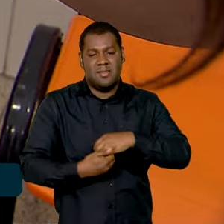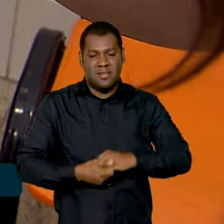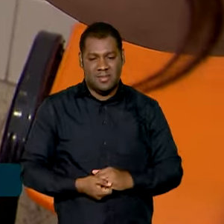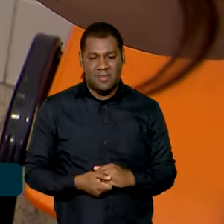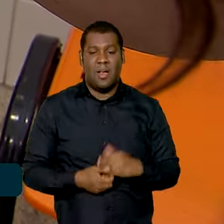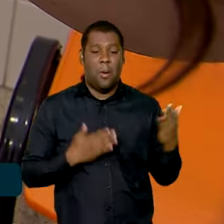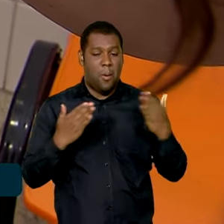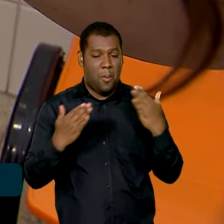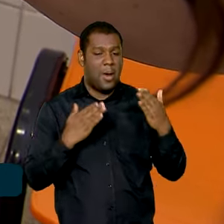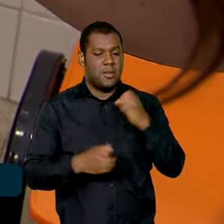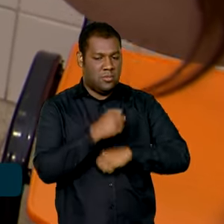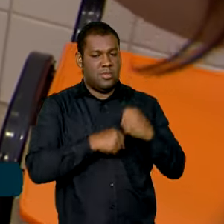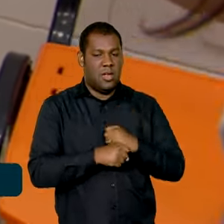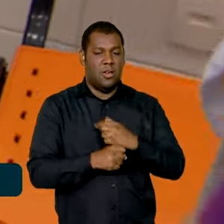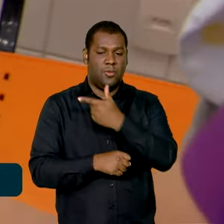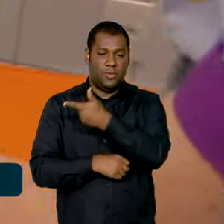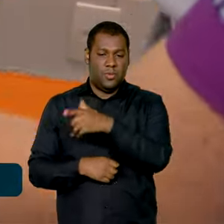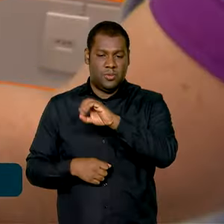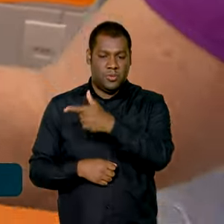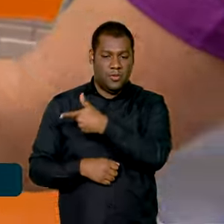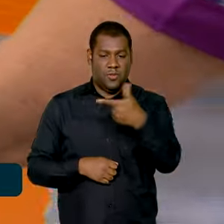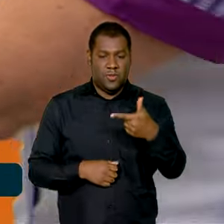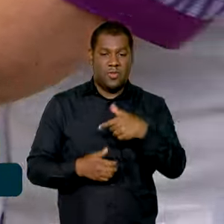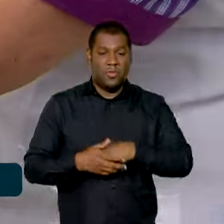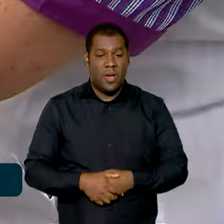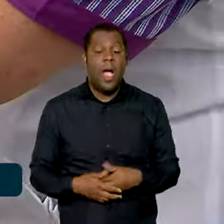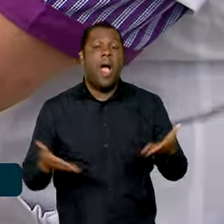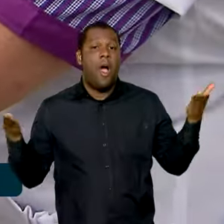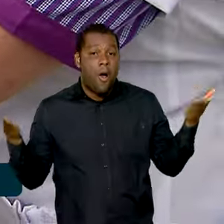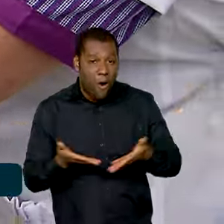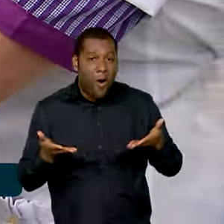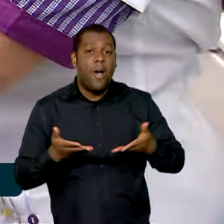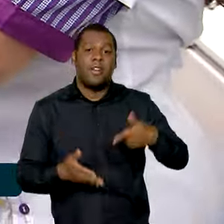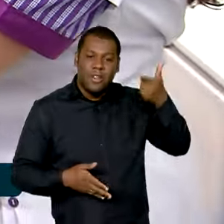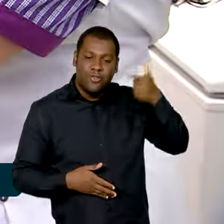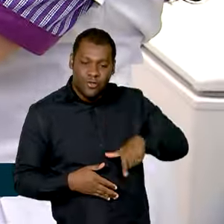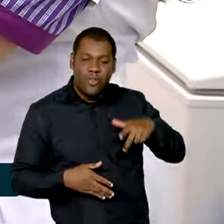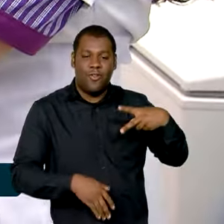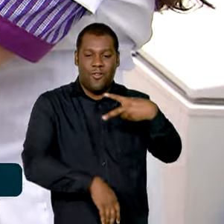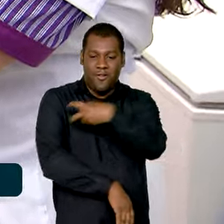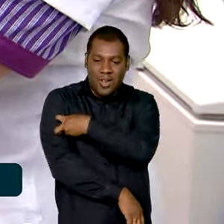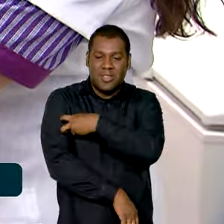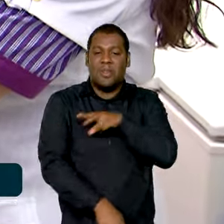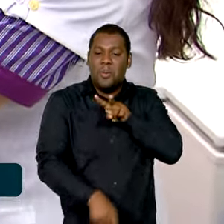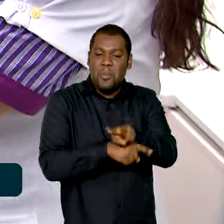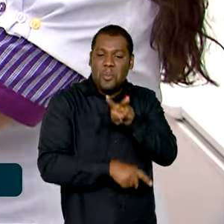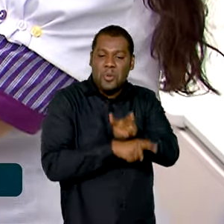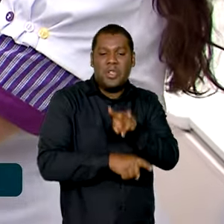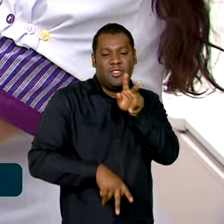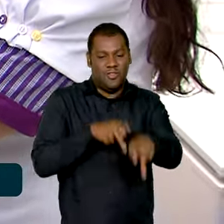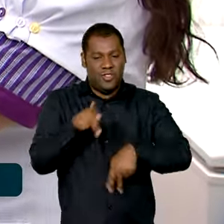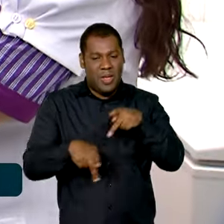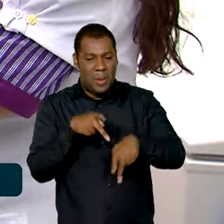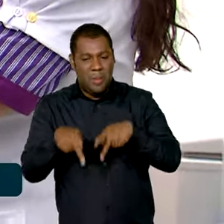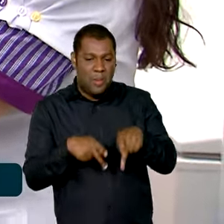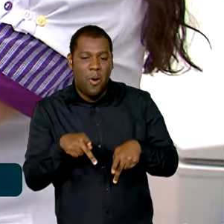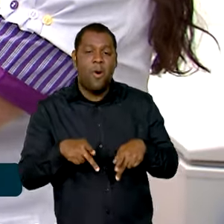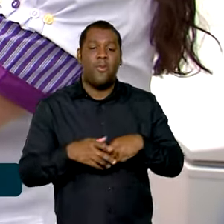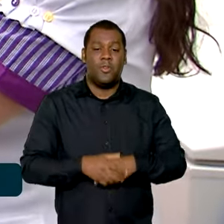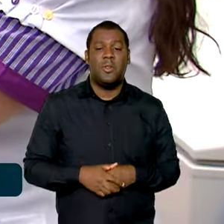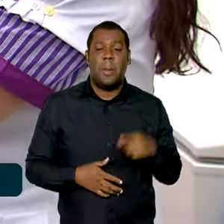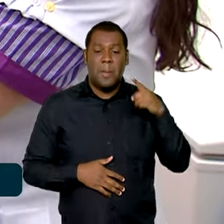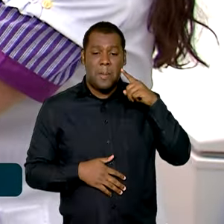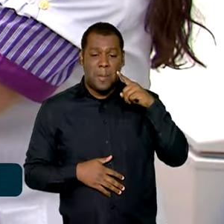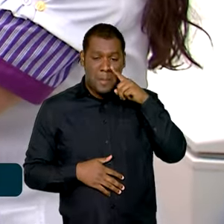2022. Agora temos mais vacinas para proteger nossa população contra os riscos